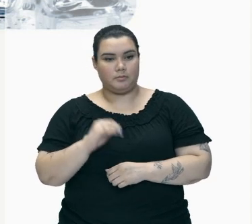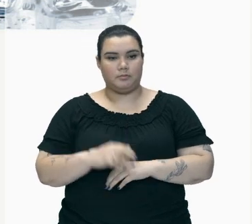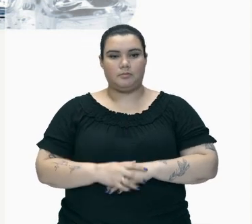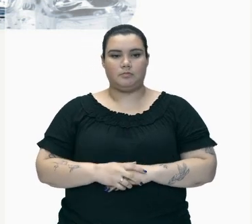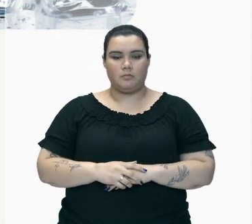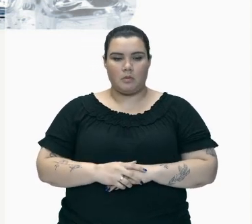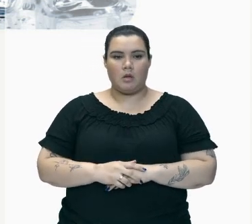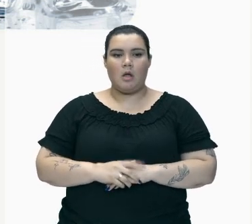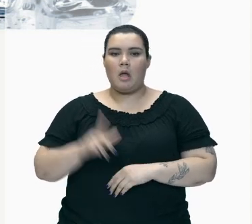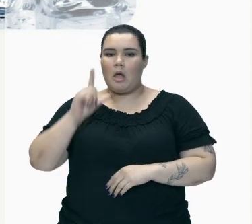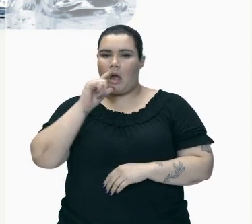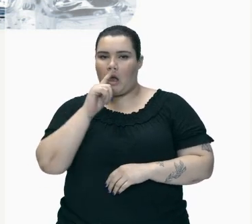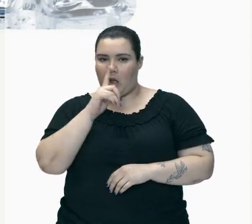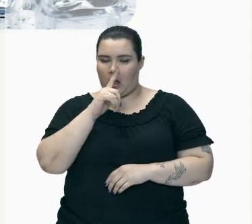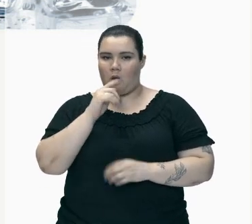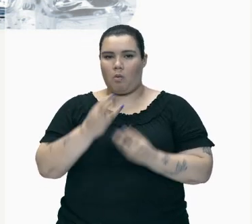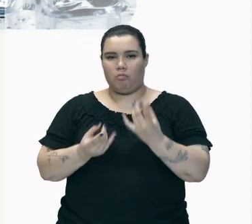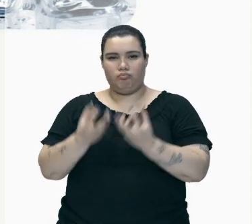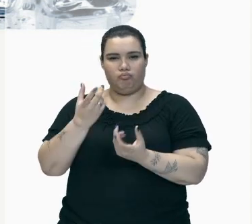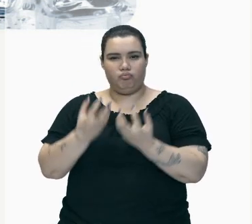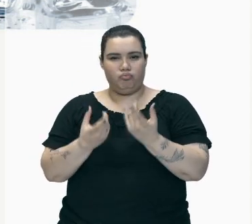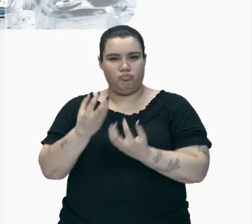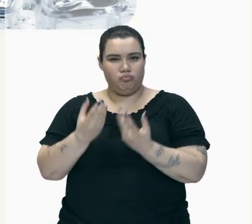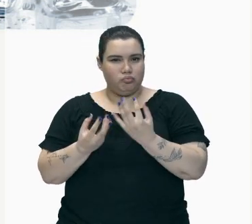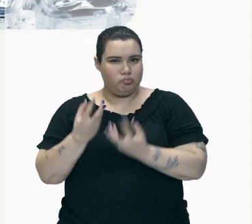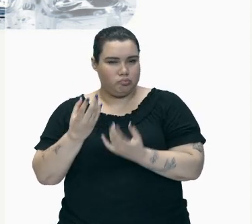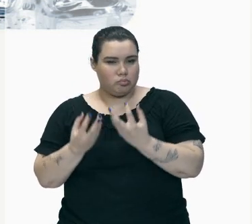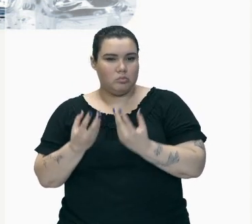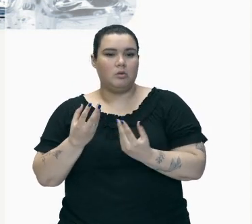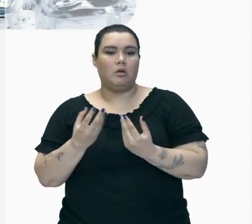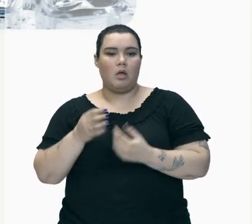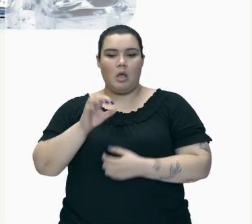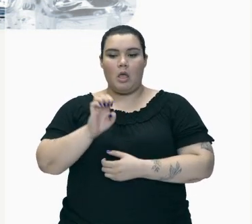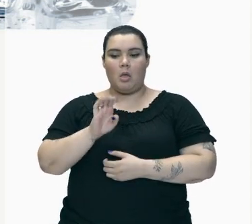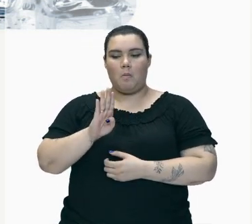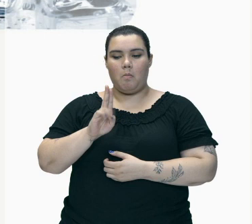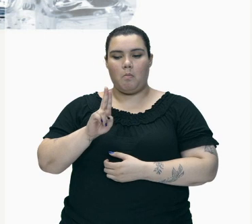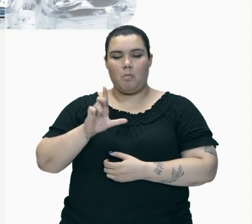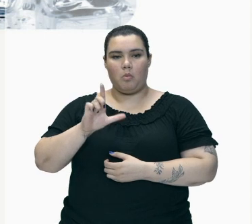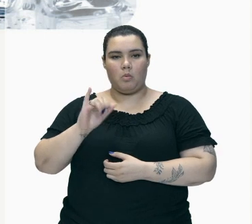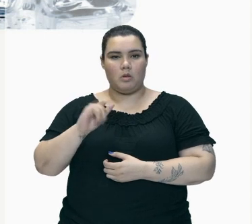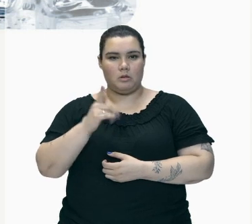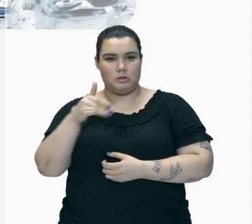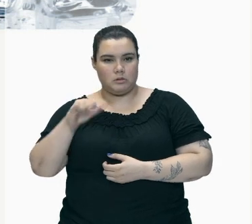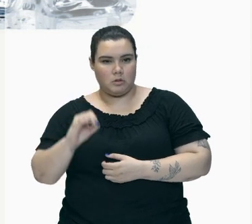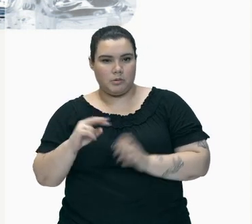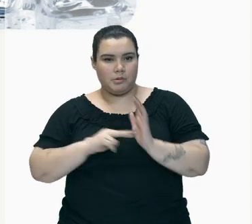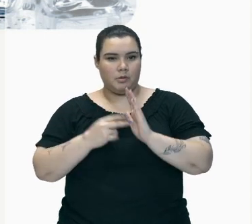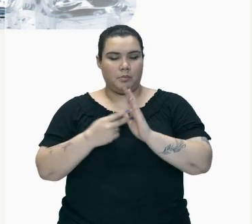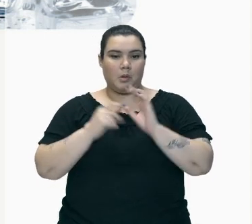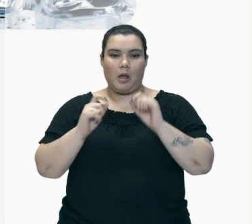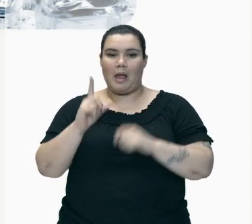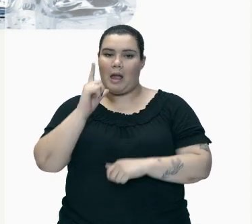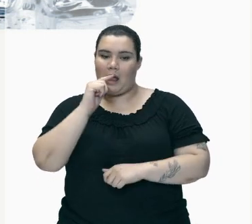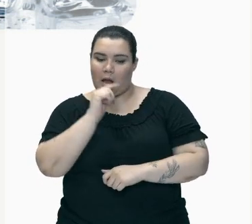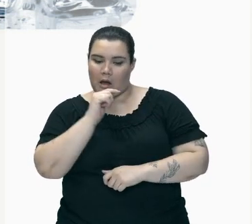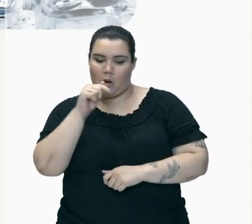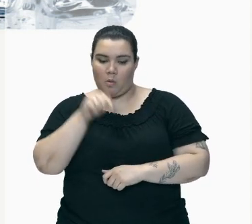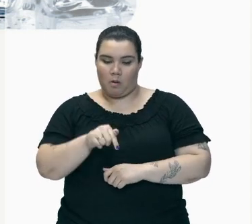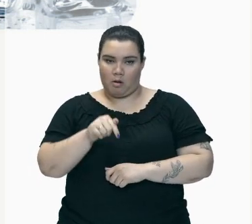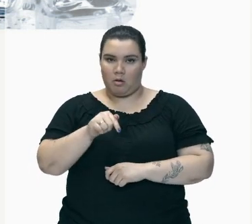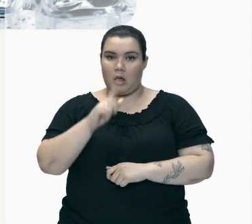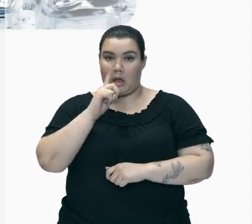ebulição Da água Que nós Falamos Anteriormente Que aqui É quando A água Passa do líquido Para o